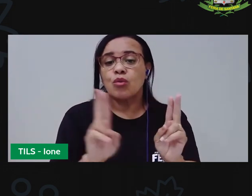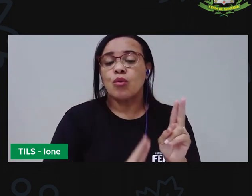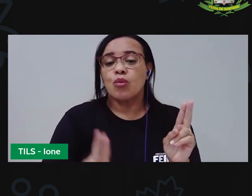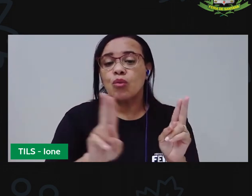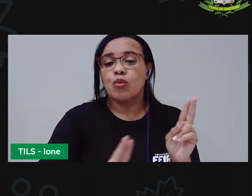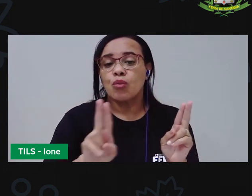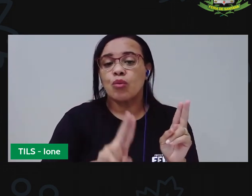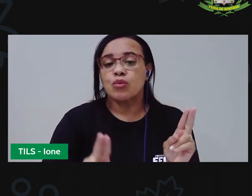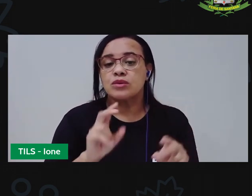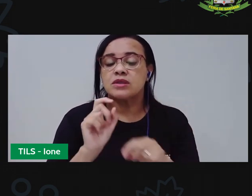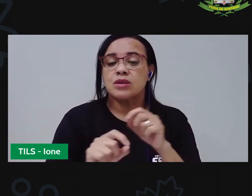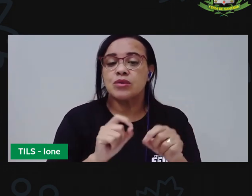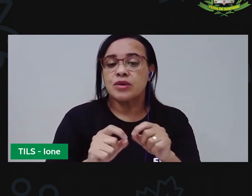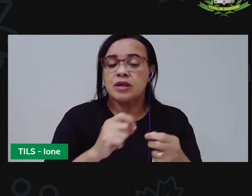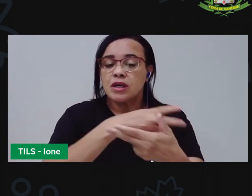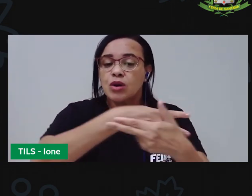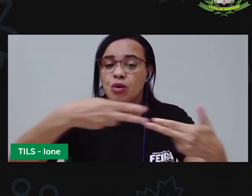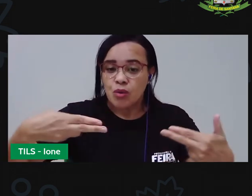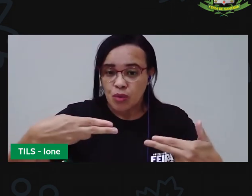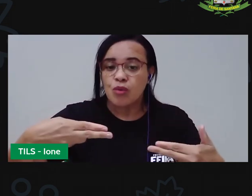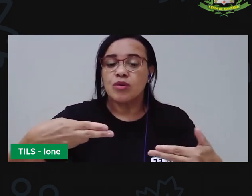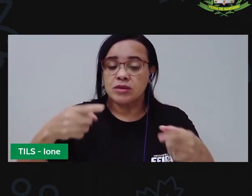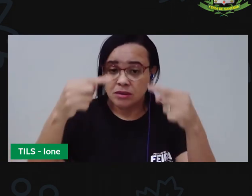alguns objetos.